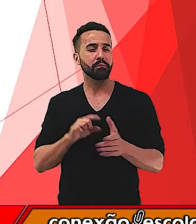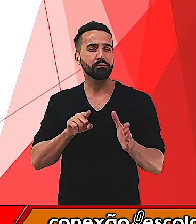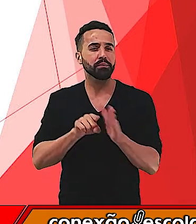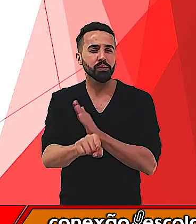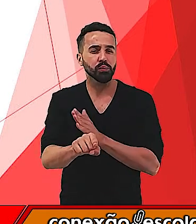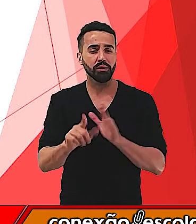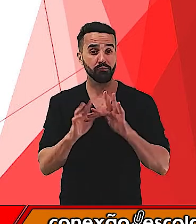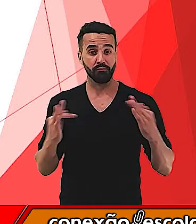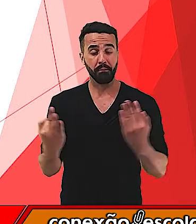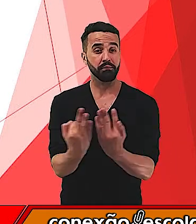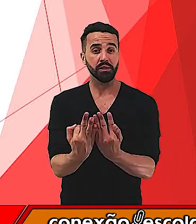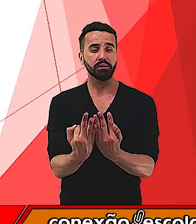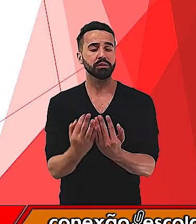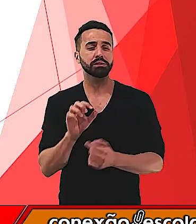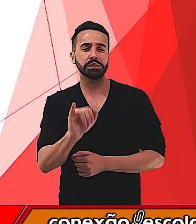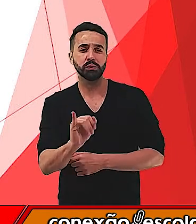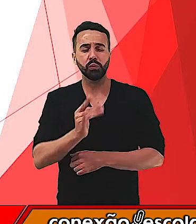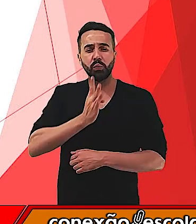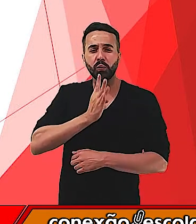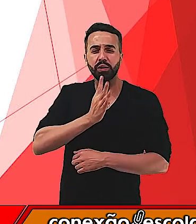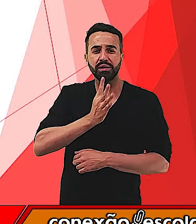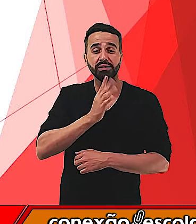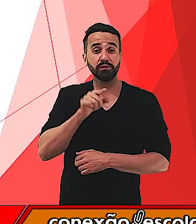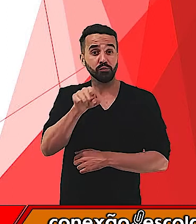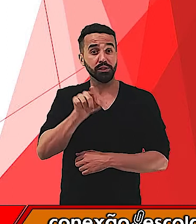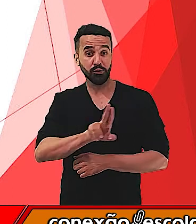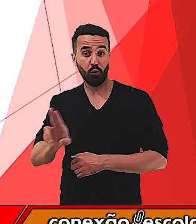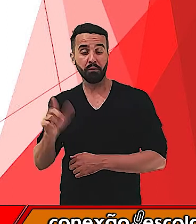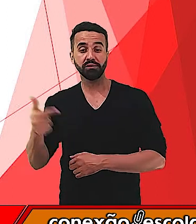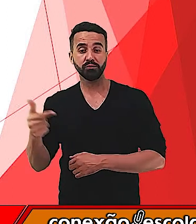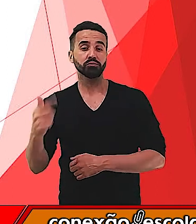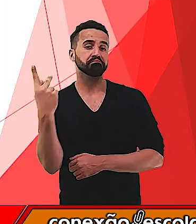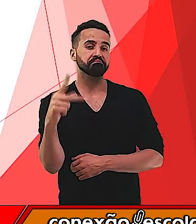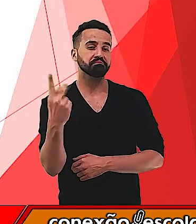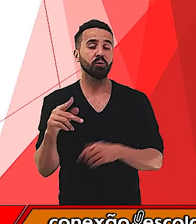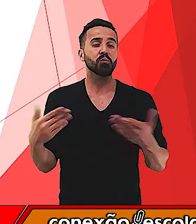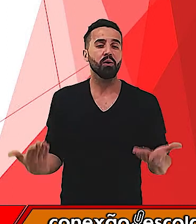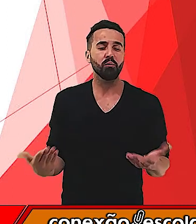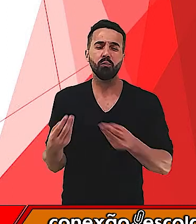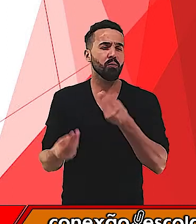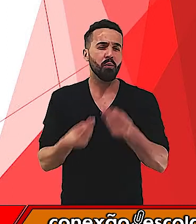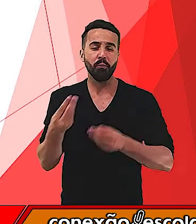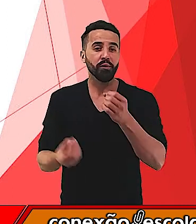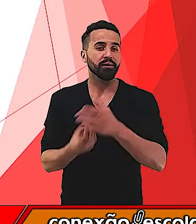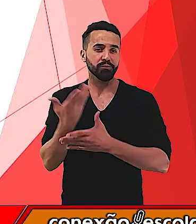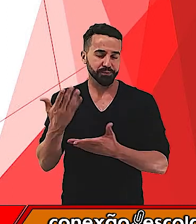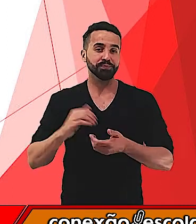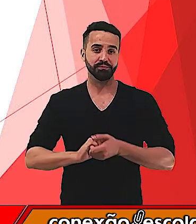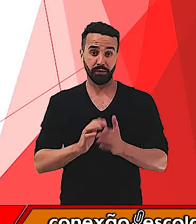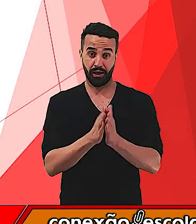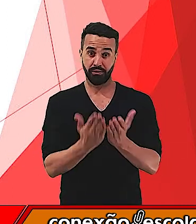seus familiares se eles conhecem a origem do seu próprio sobrenome, tudo bem? Em seu caderno,